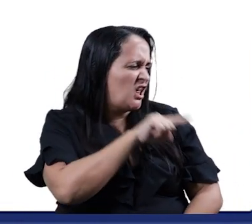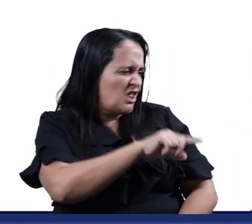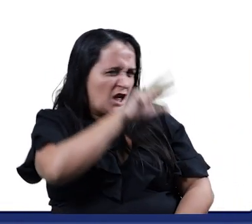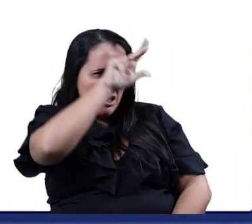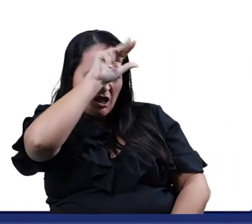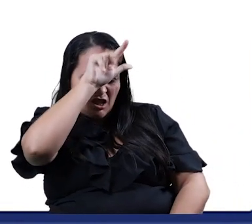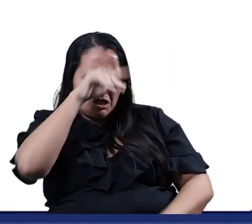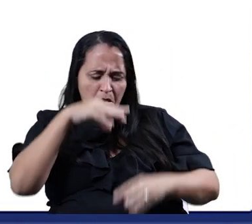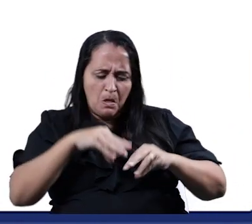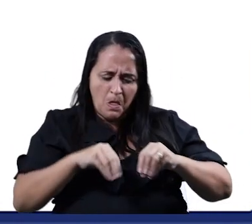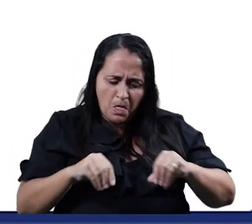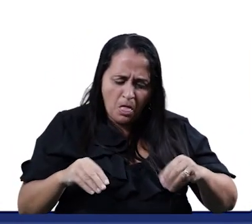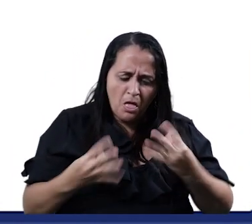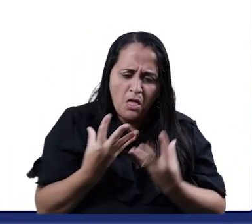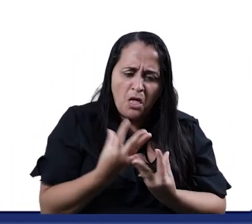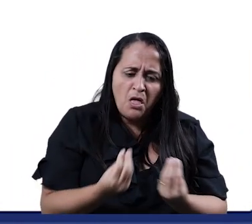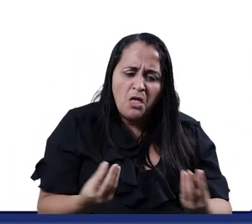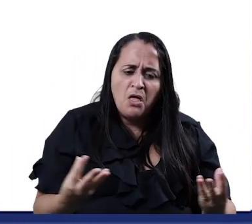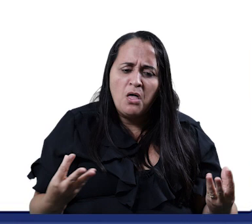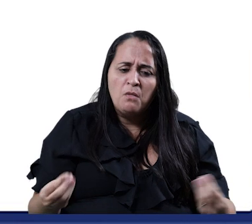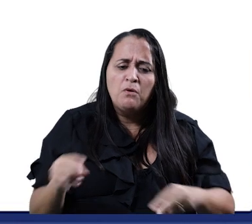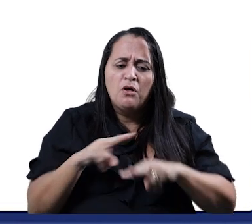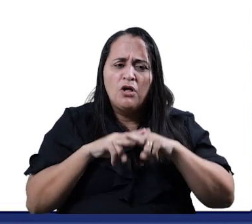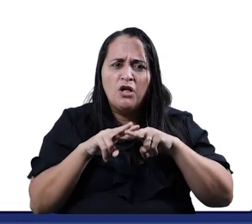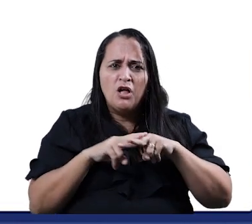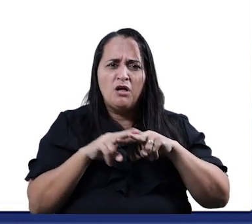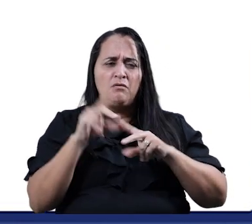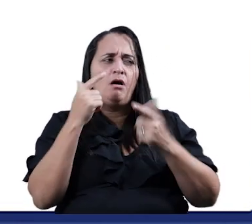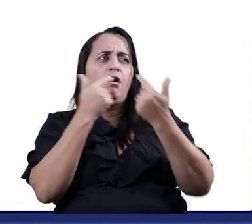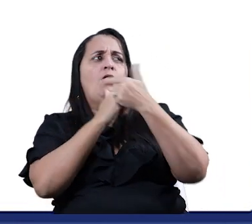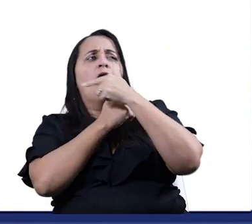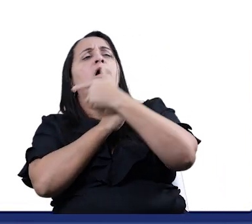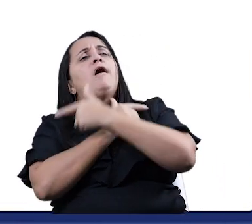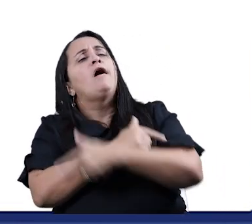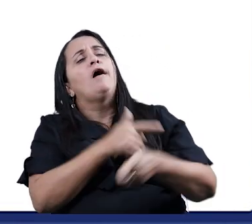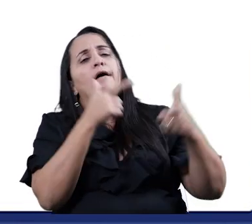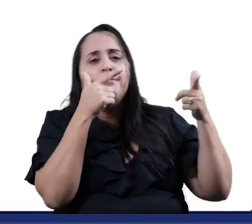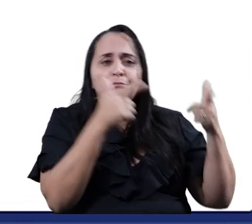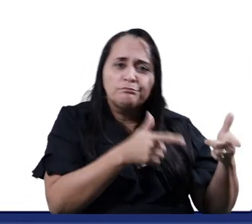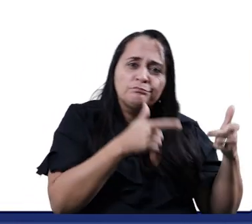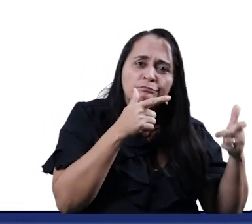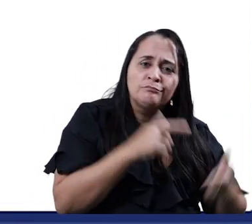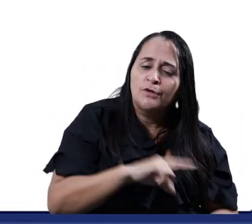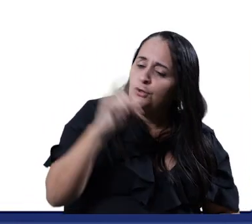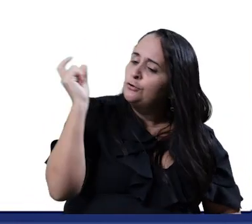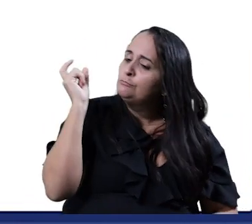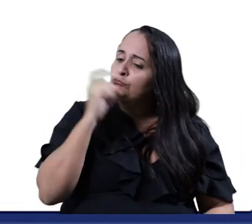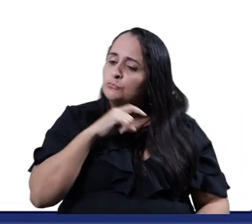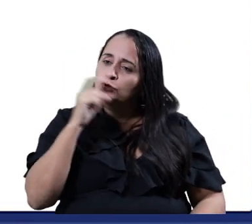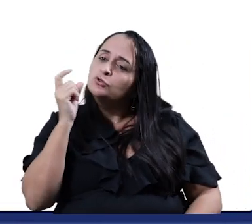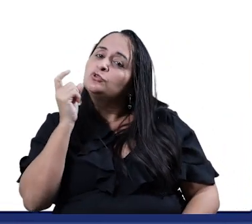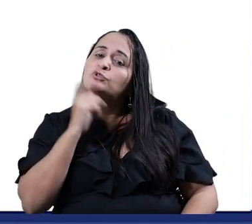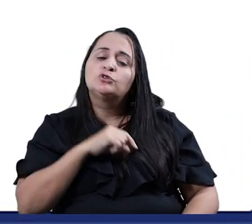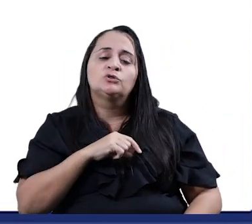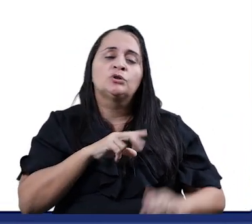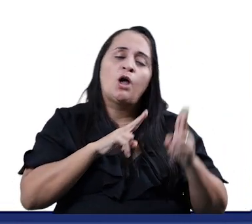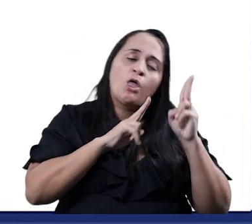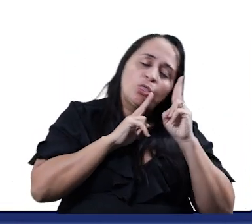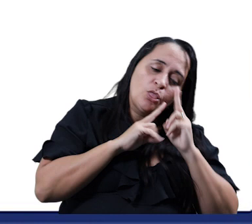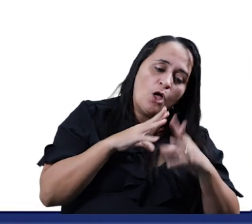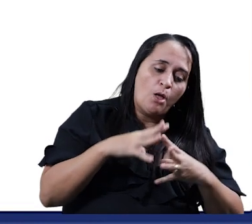ela dorme é no capim Ha, ha, ha, ro, ro, ro Ela dorme é no capim